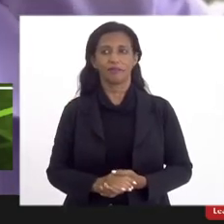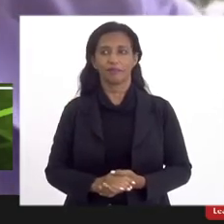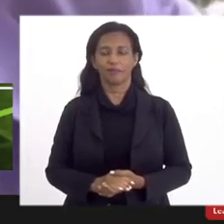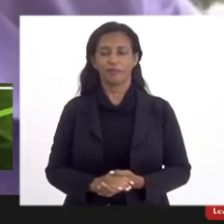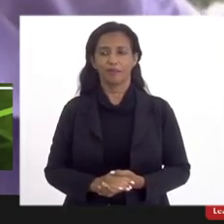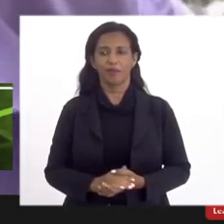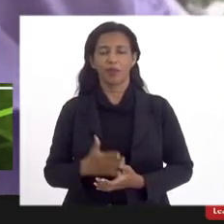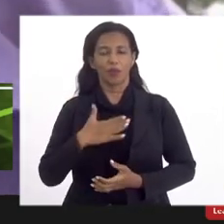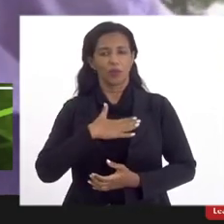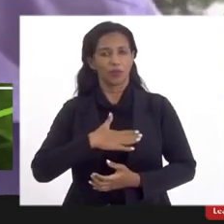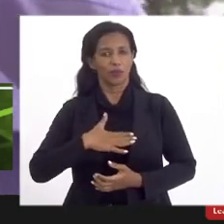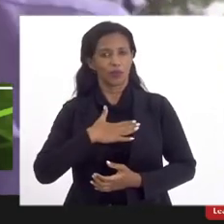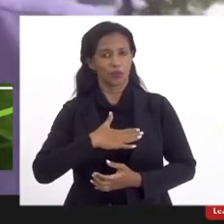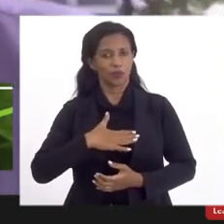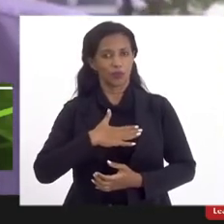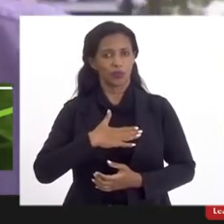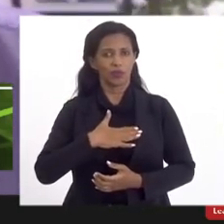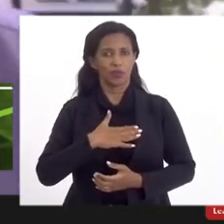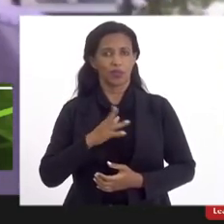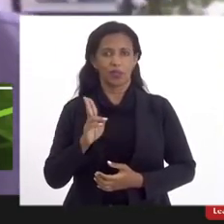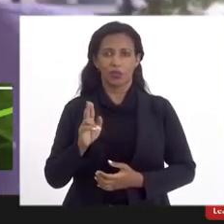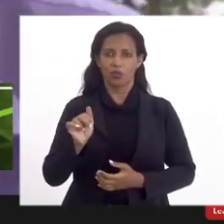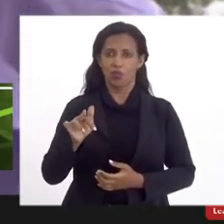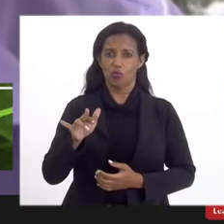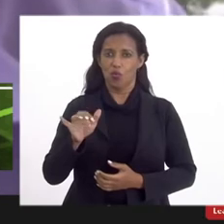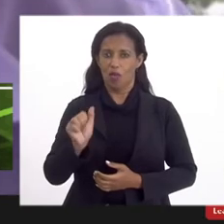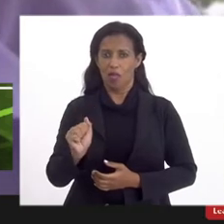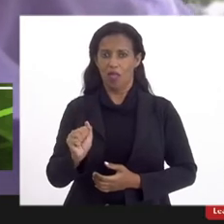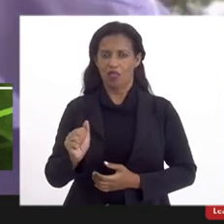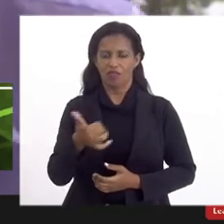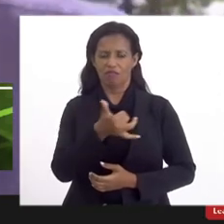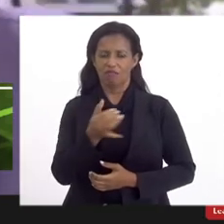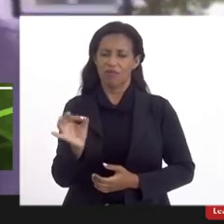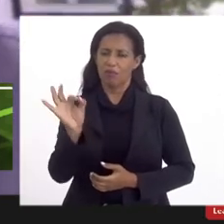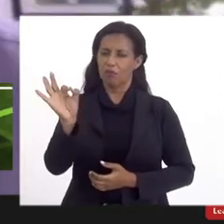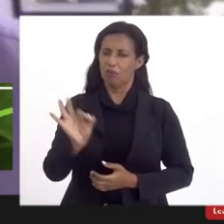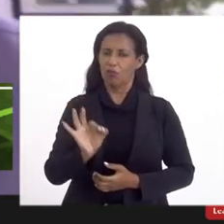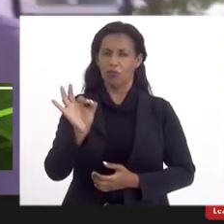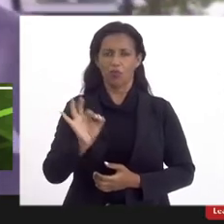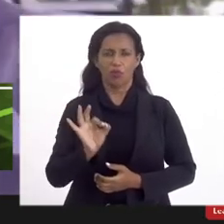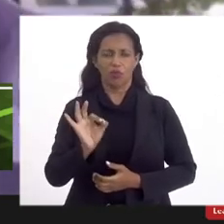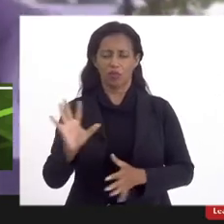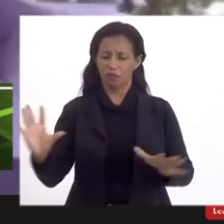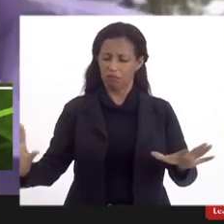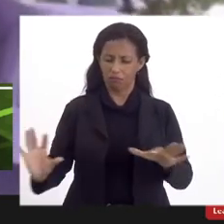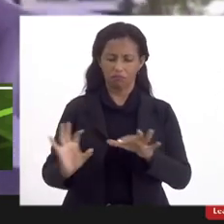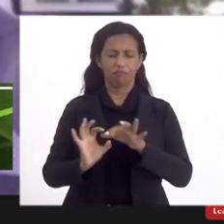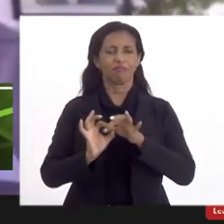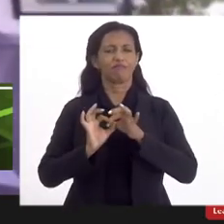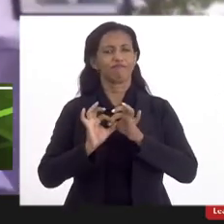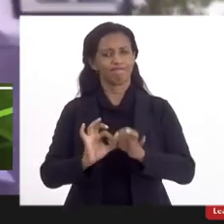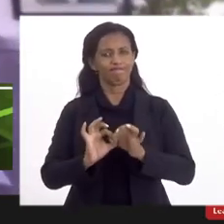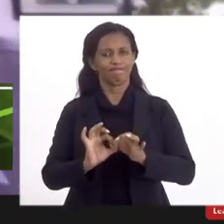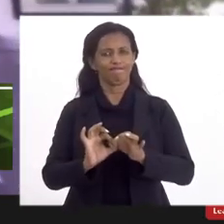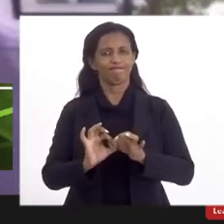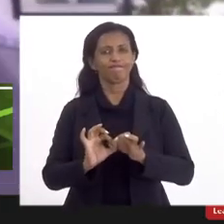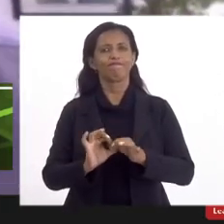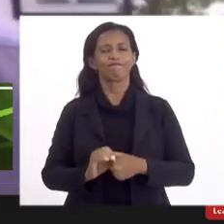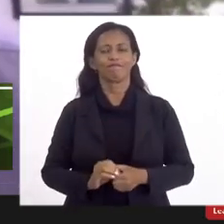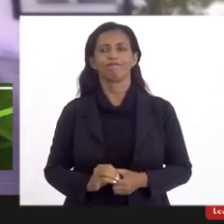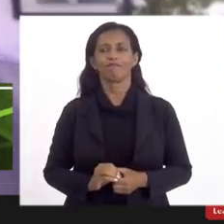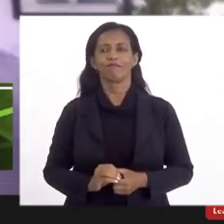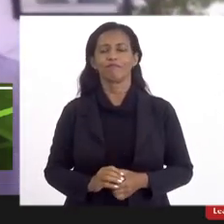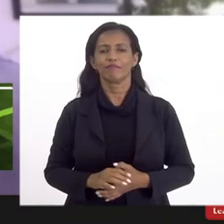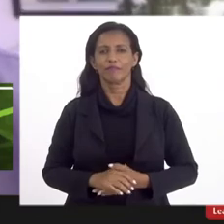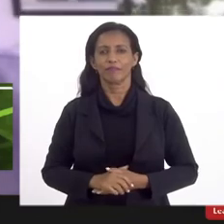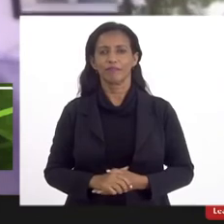gostaria de frisar as do ERG 100% a favor da integração e da incorporação da UESO na Universidade do Estado do